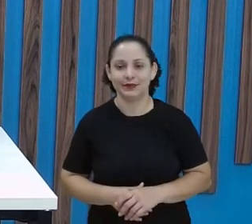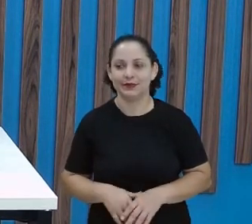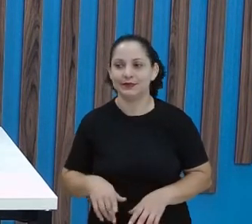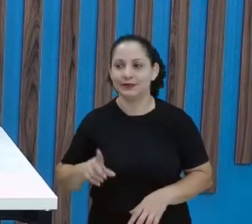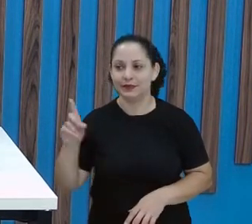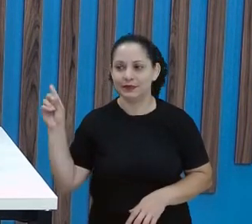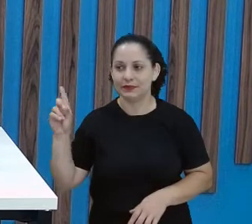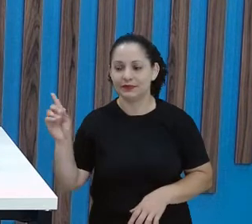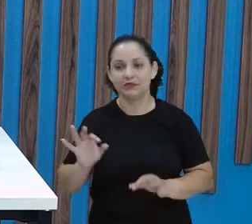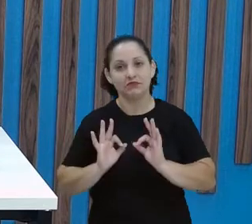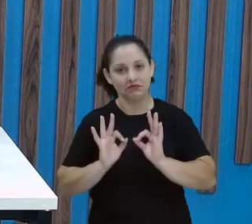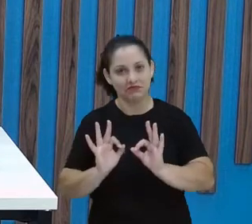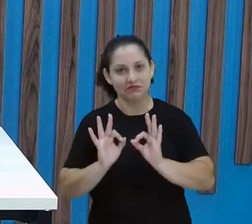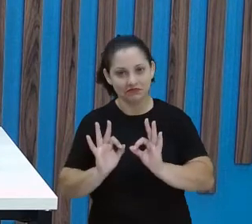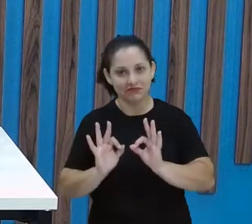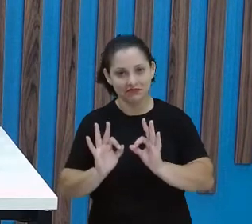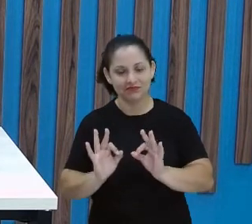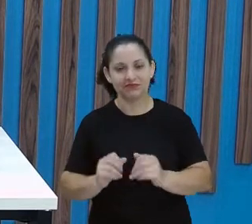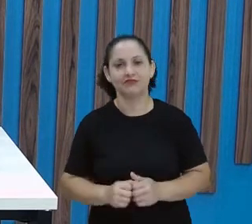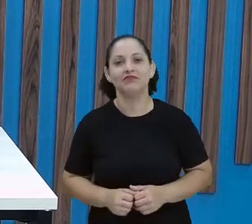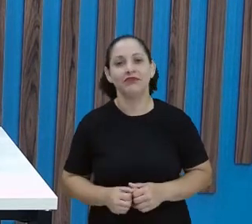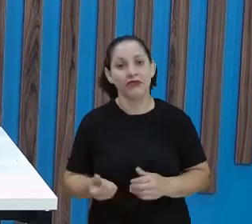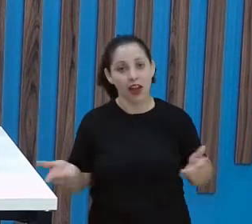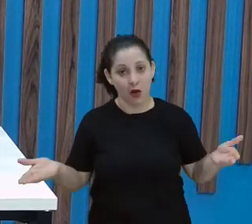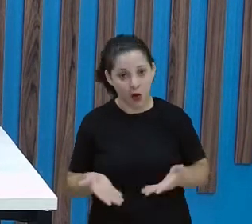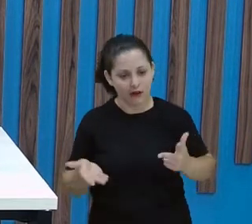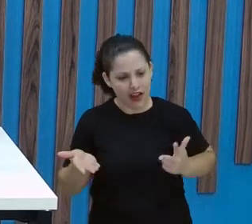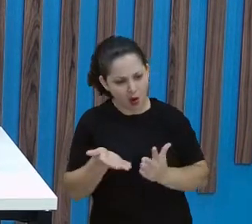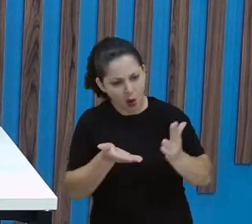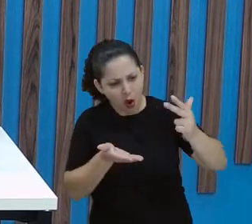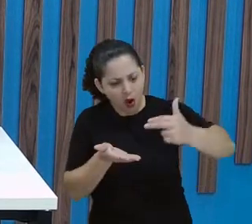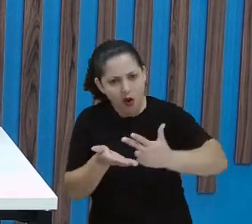completinho o nome. Por isso que a gente vai cortar, pra facilitar.